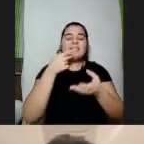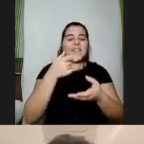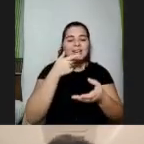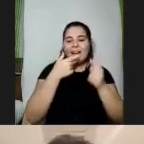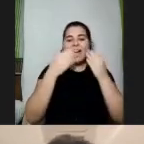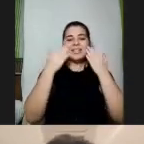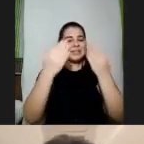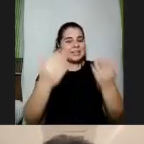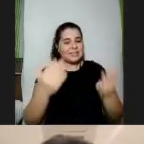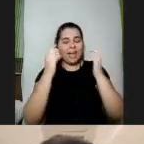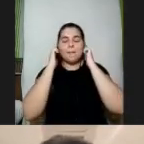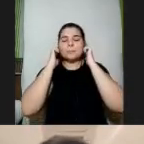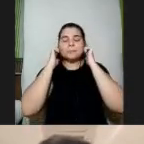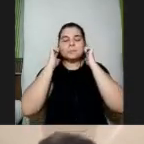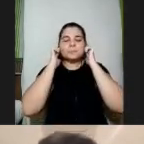é você